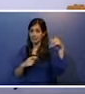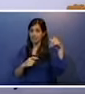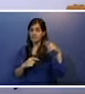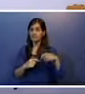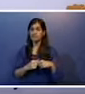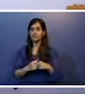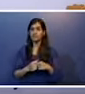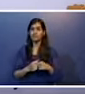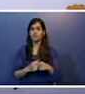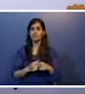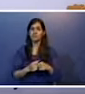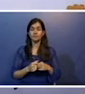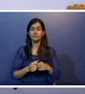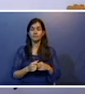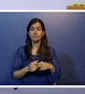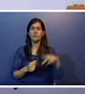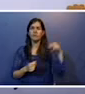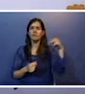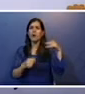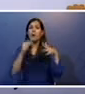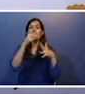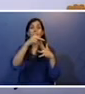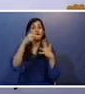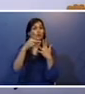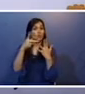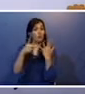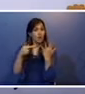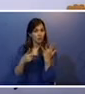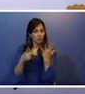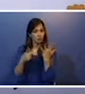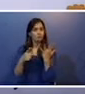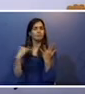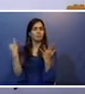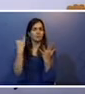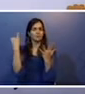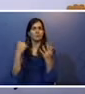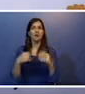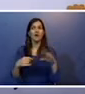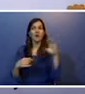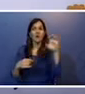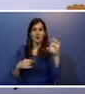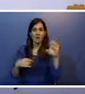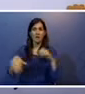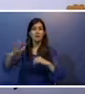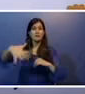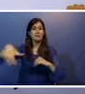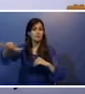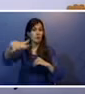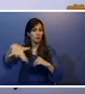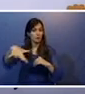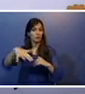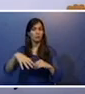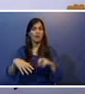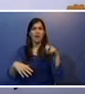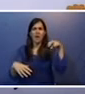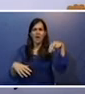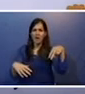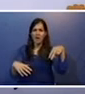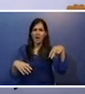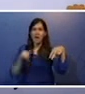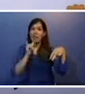paint. Na letra P, tem que ter personagem, E, o espaço, N,